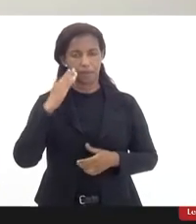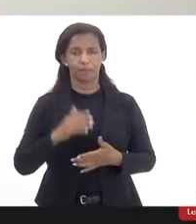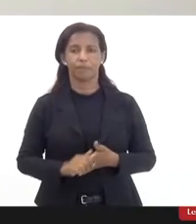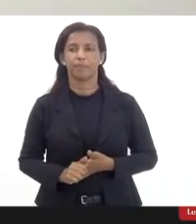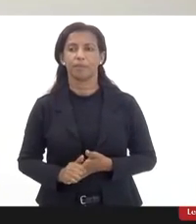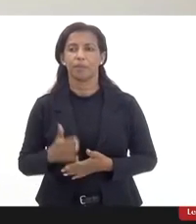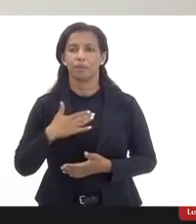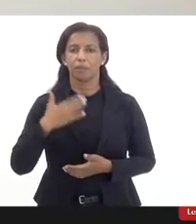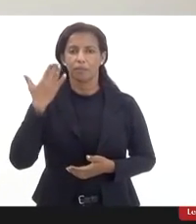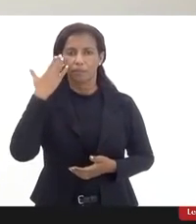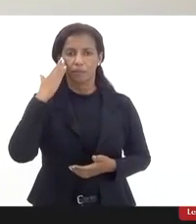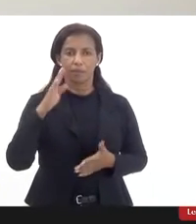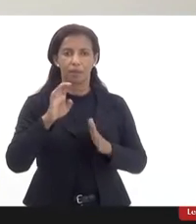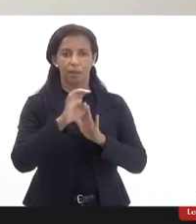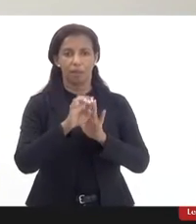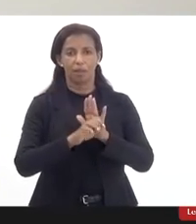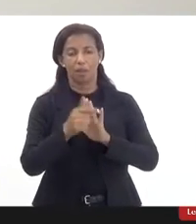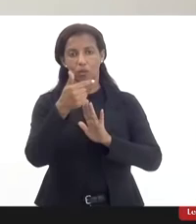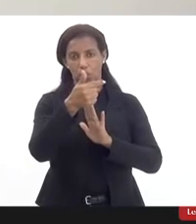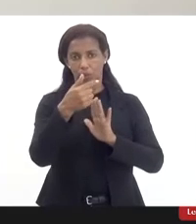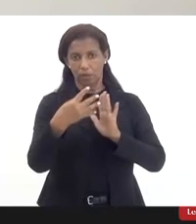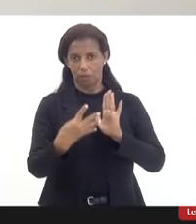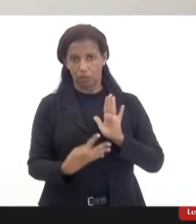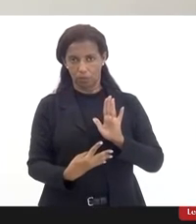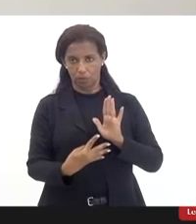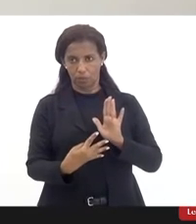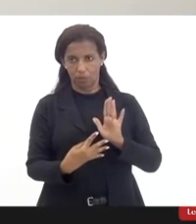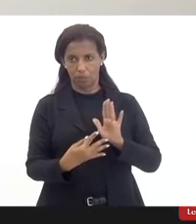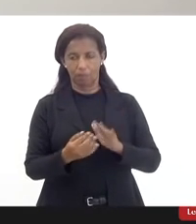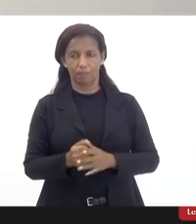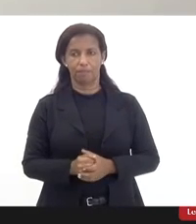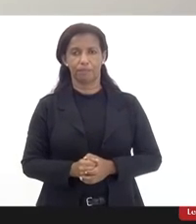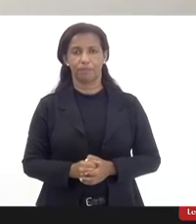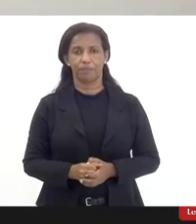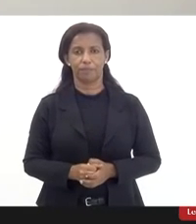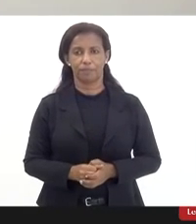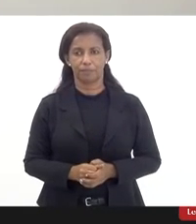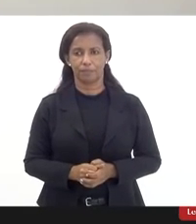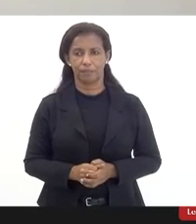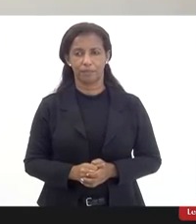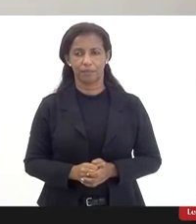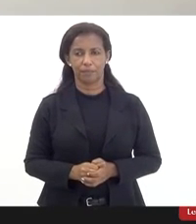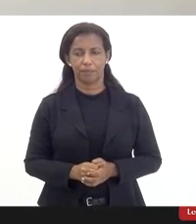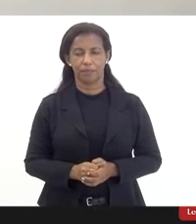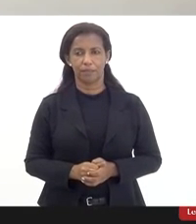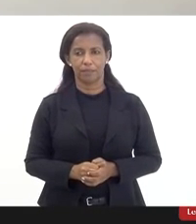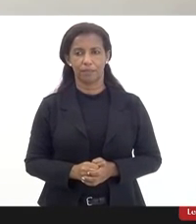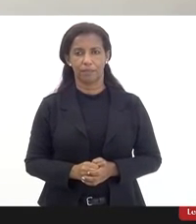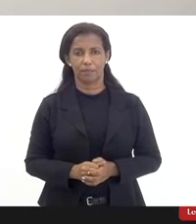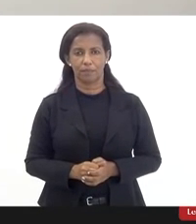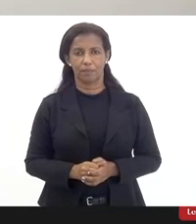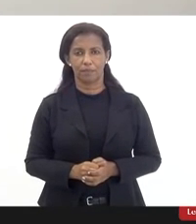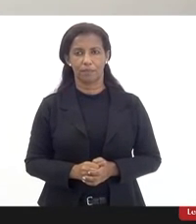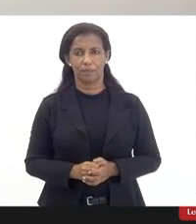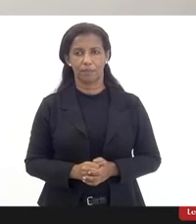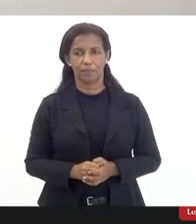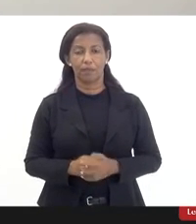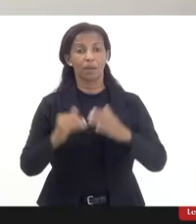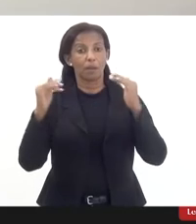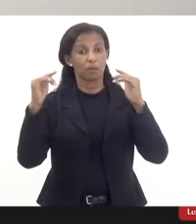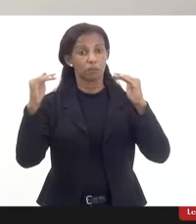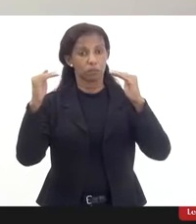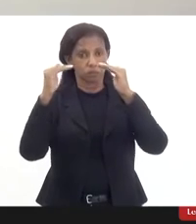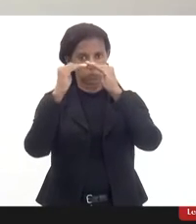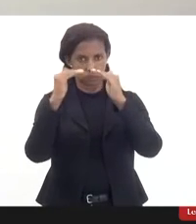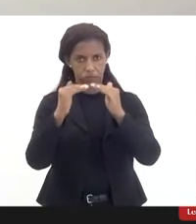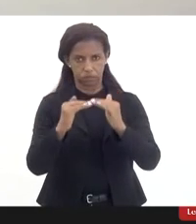no meu entender as emendas dois e quatro elas estão plenamente de acordo